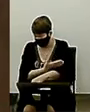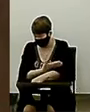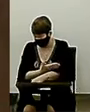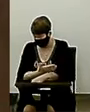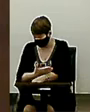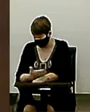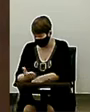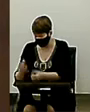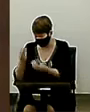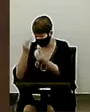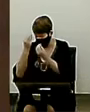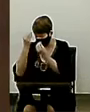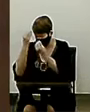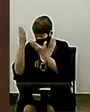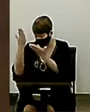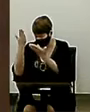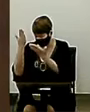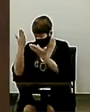Obrigado, Senhor.